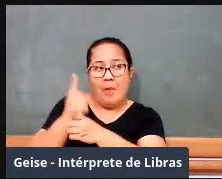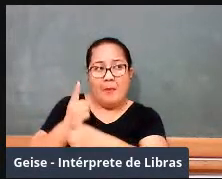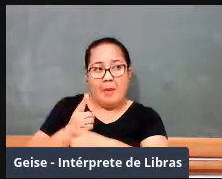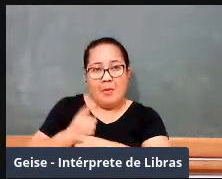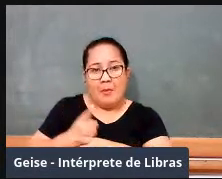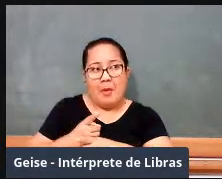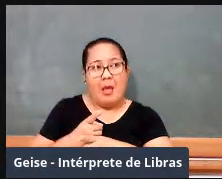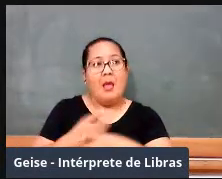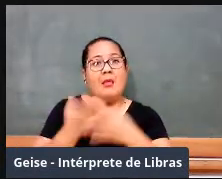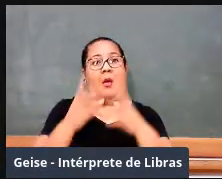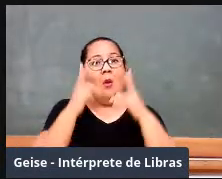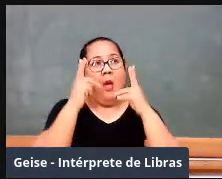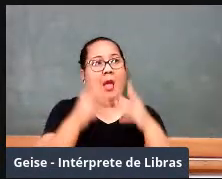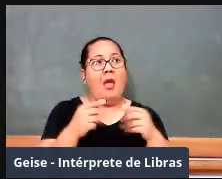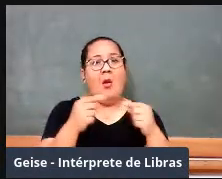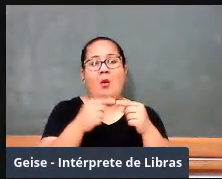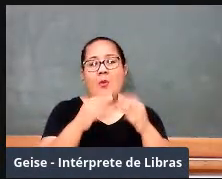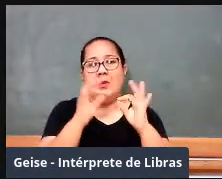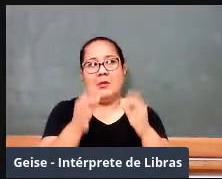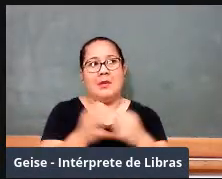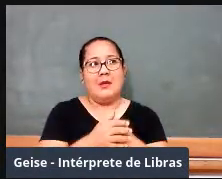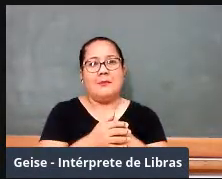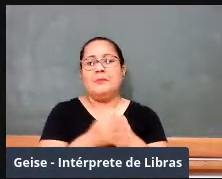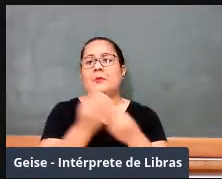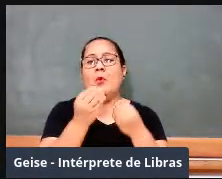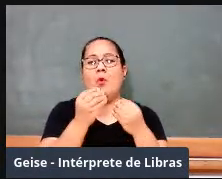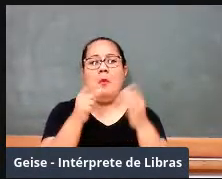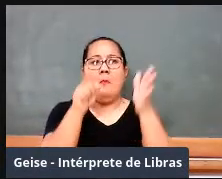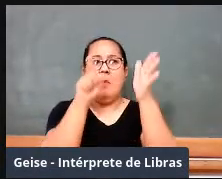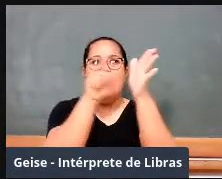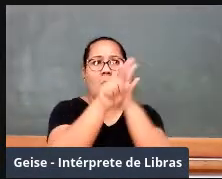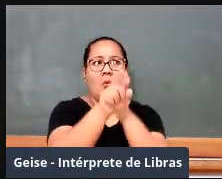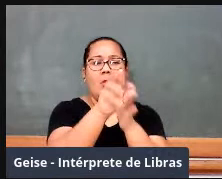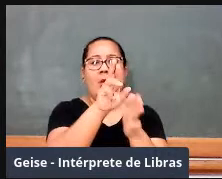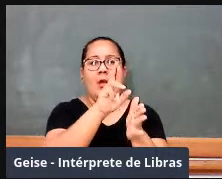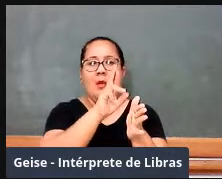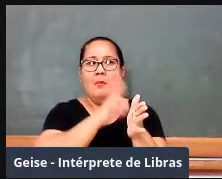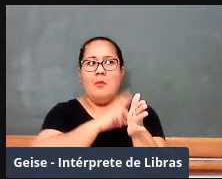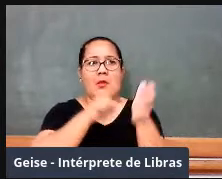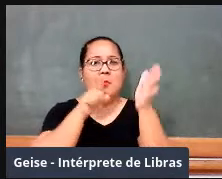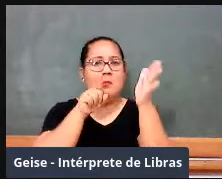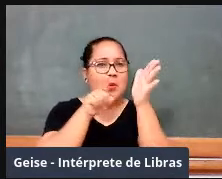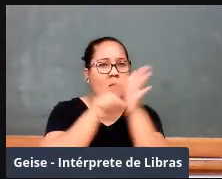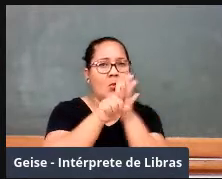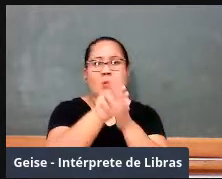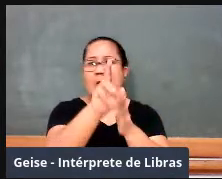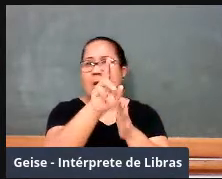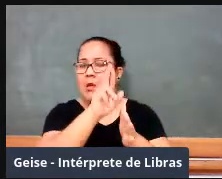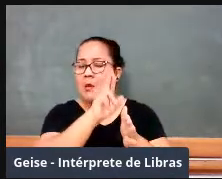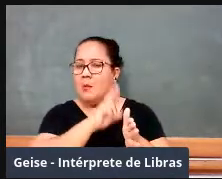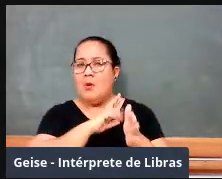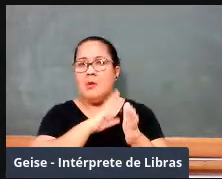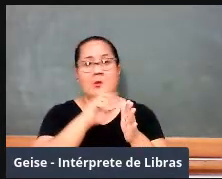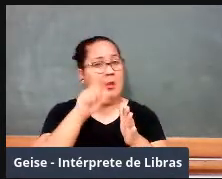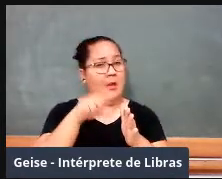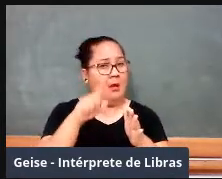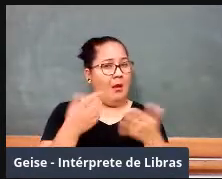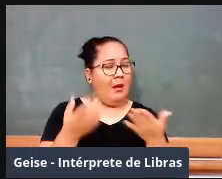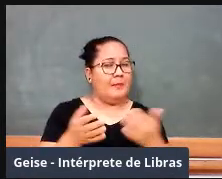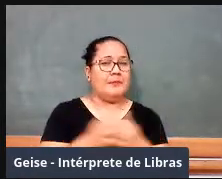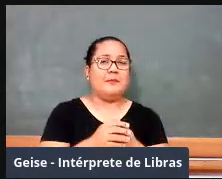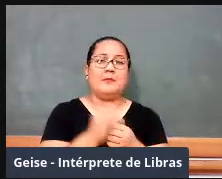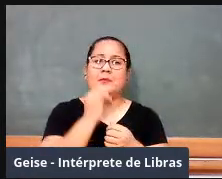é que é escrito o catecismo? Na forma de perguntas e respostas, não é? Então, o primeiro livro, dos primeiros livros